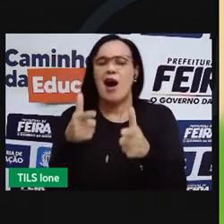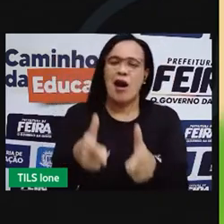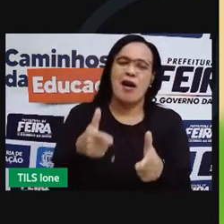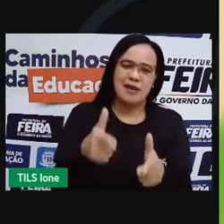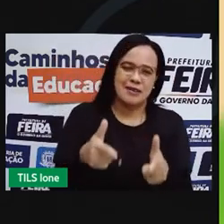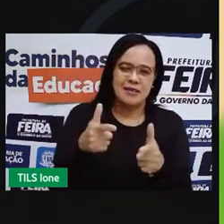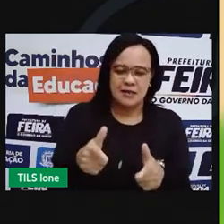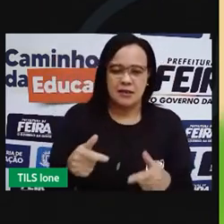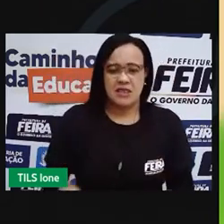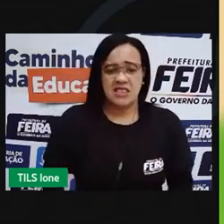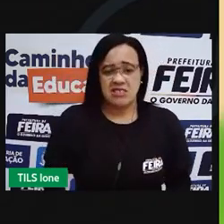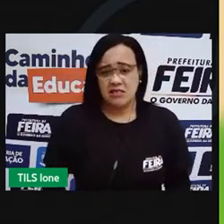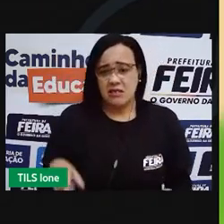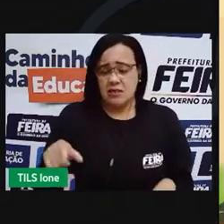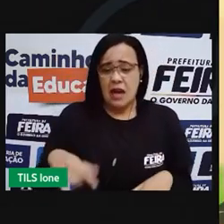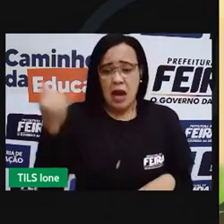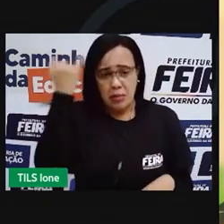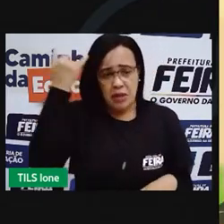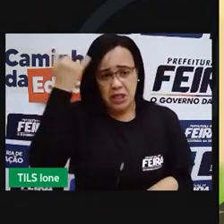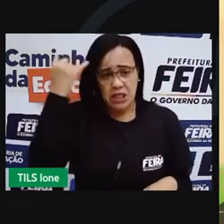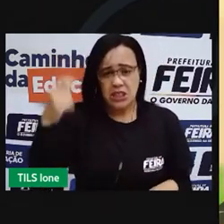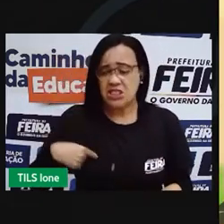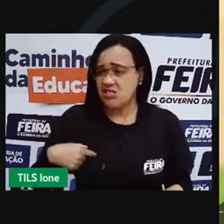Eu não achei graça. E você?